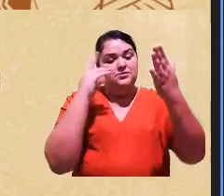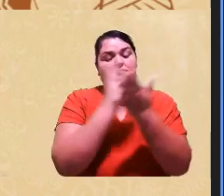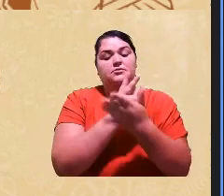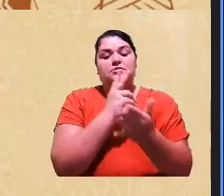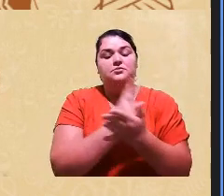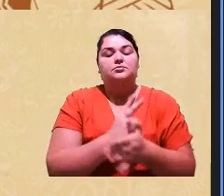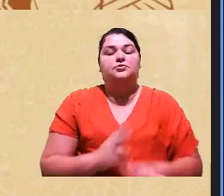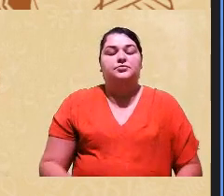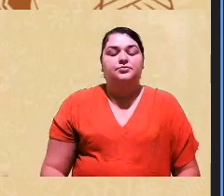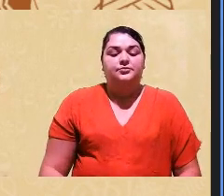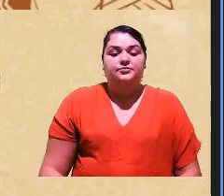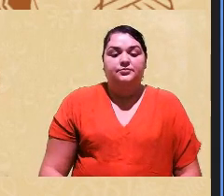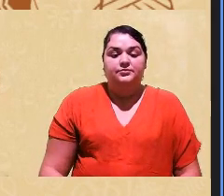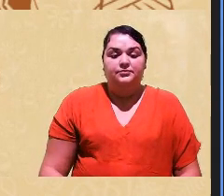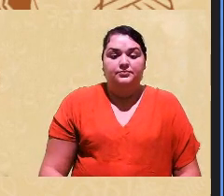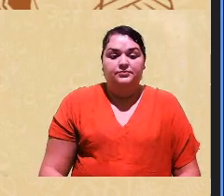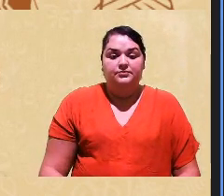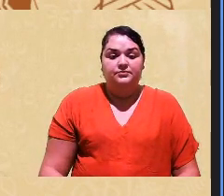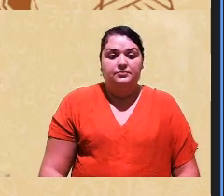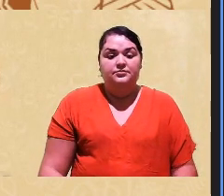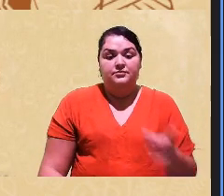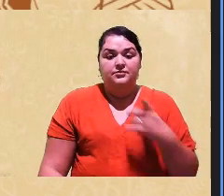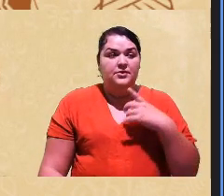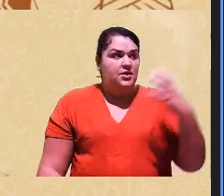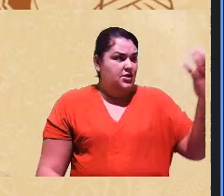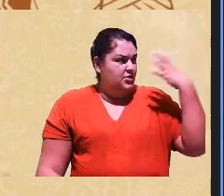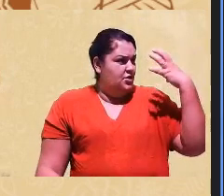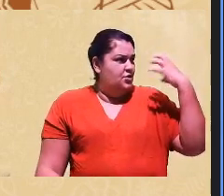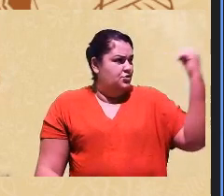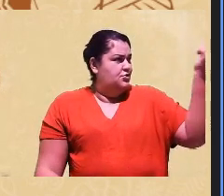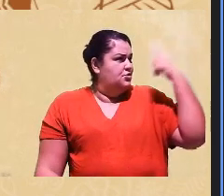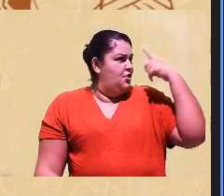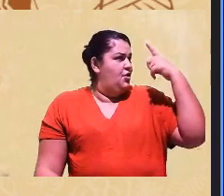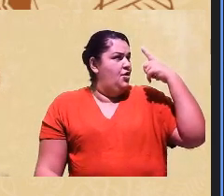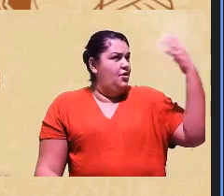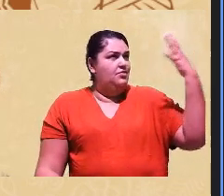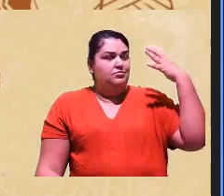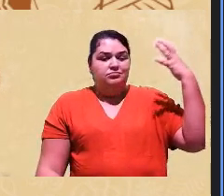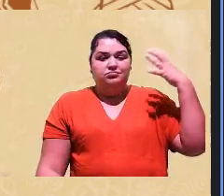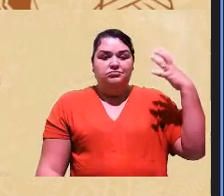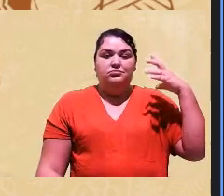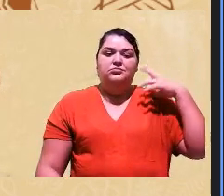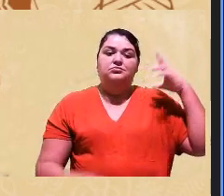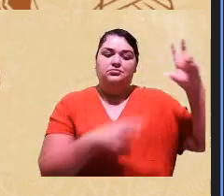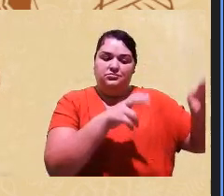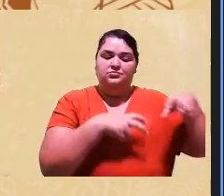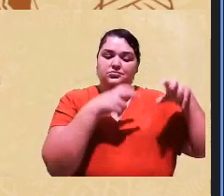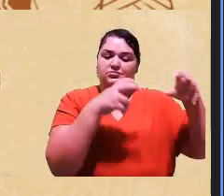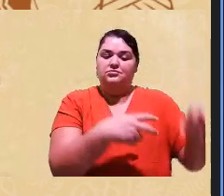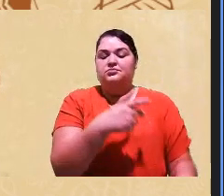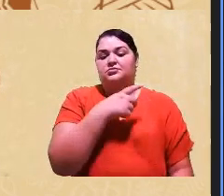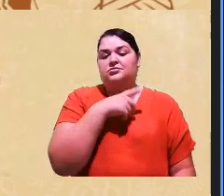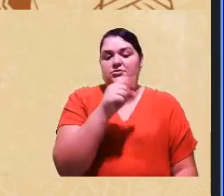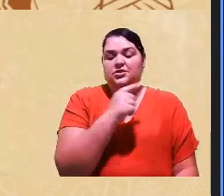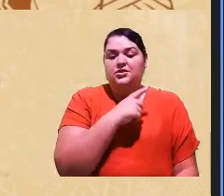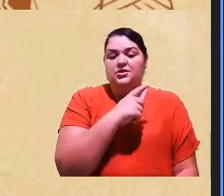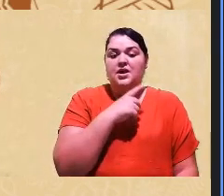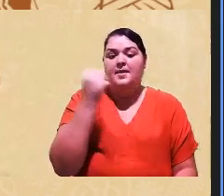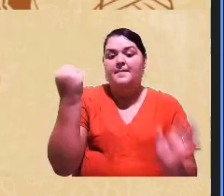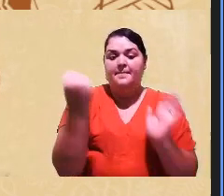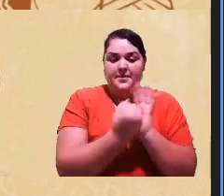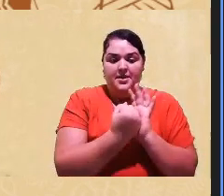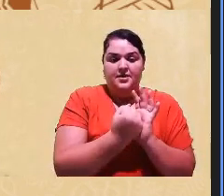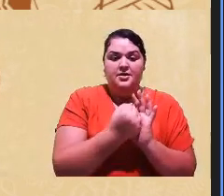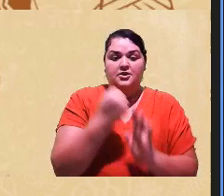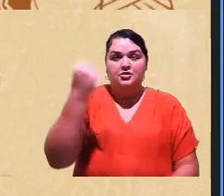de bronzeamento pelo tempo né porque você percebe o trabalhador rural ele tem essa essa marca vamos dizer assim do